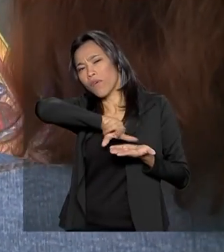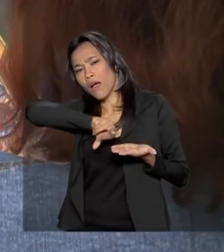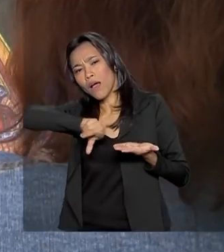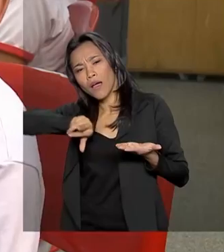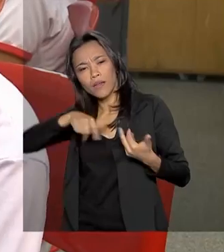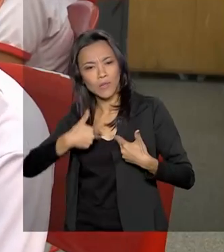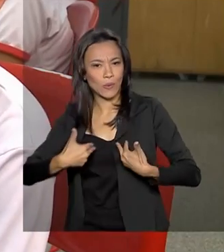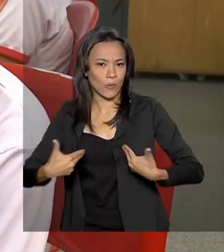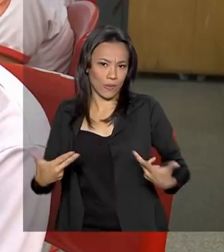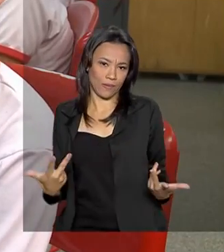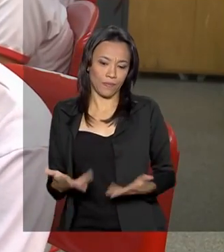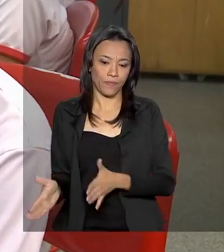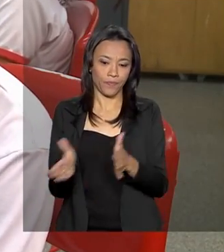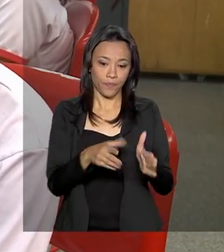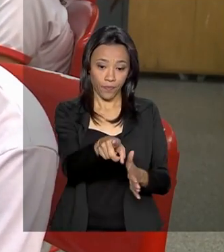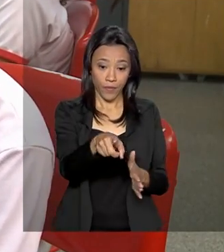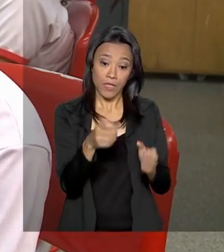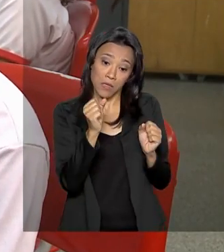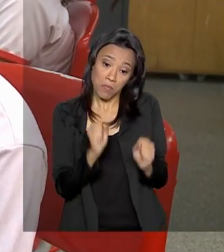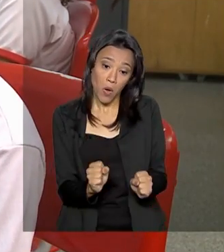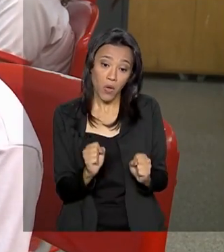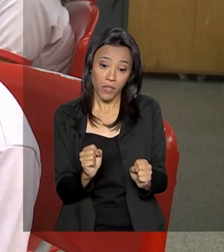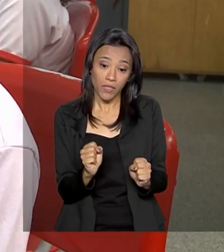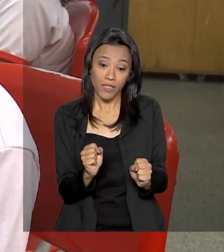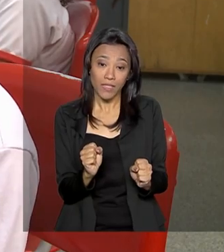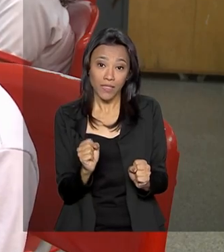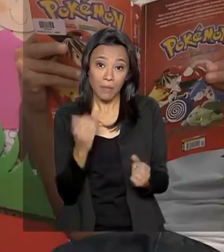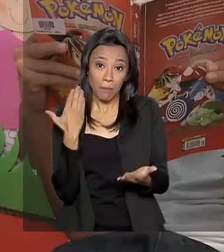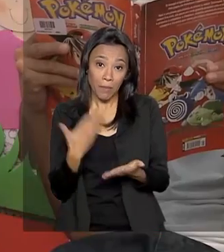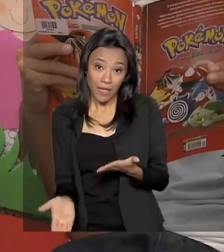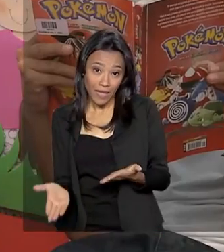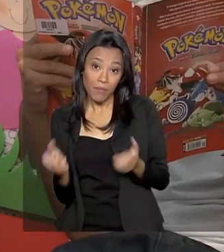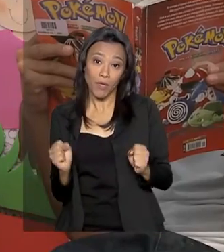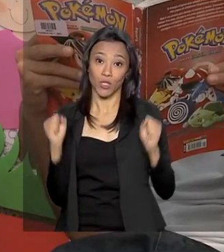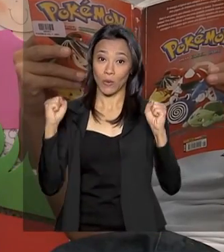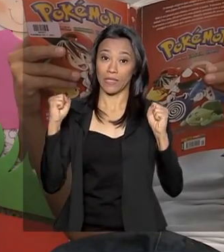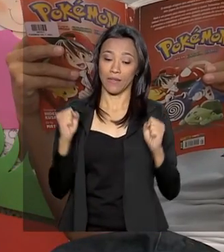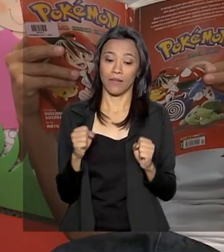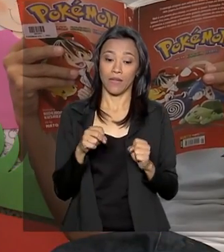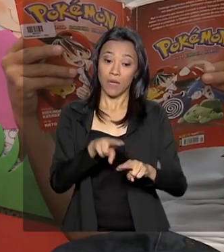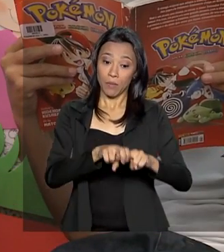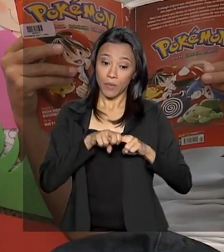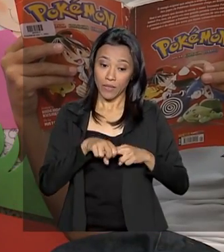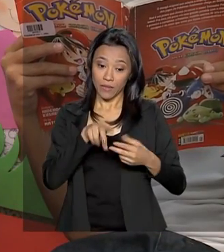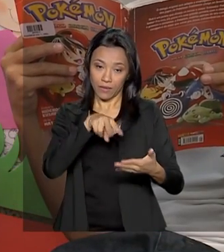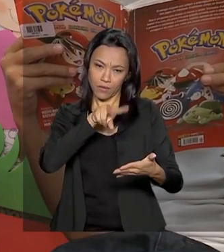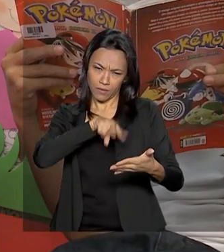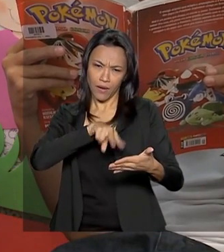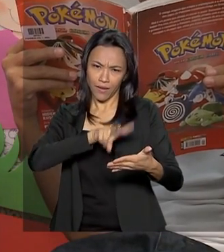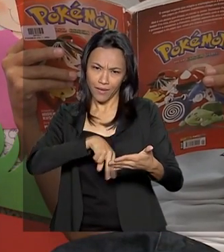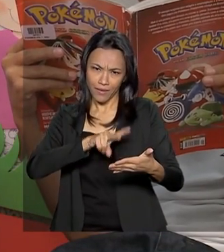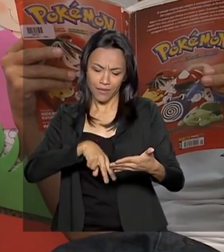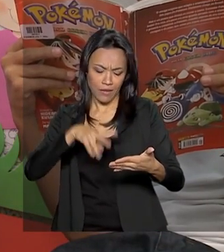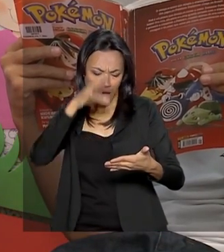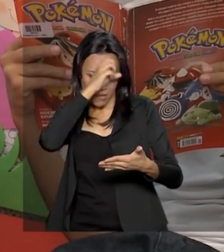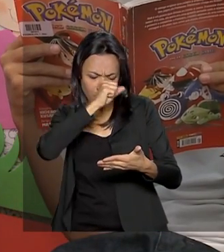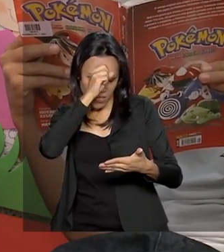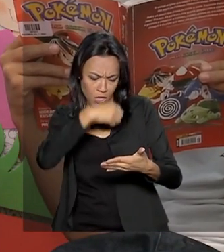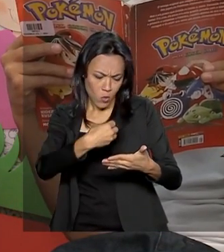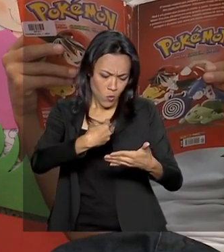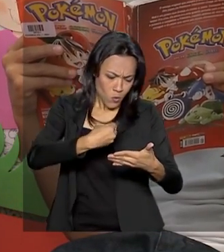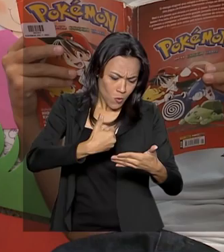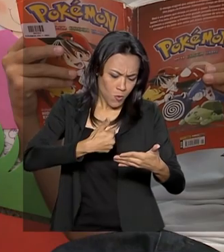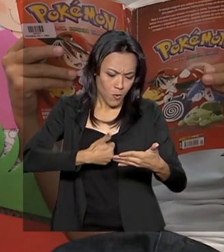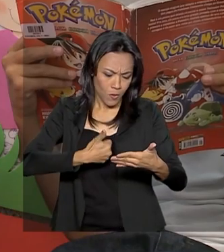lições. Você pode perder, mas você pode distorcer. Por isso, aprendeu a ser duro, disciplinado, mas